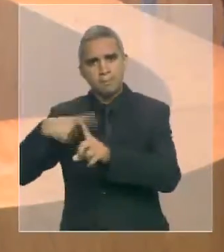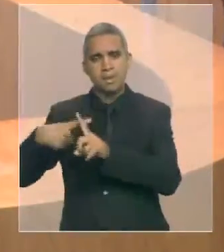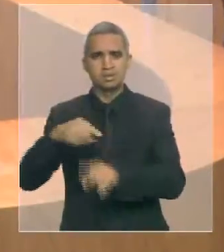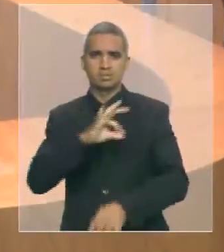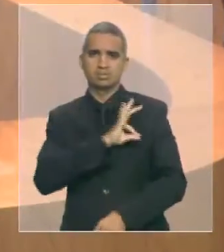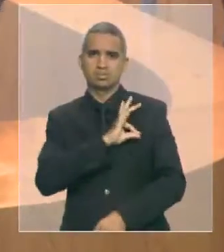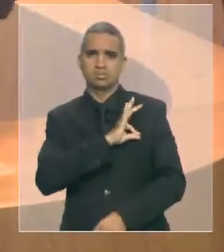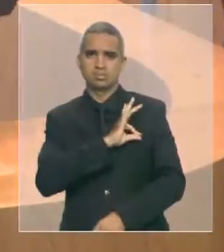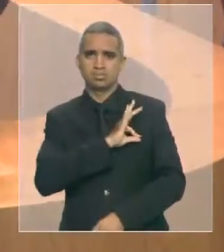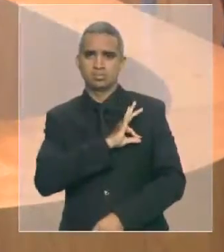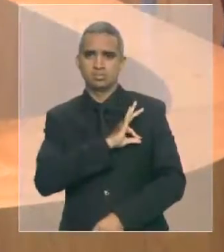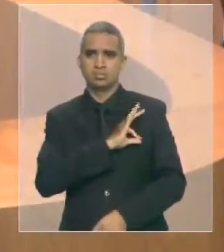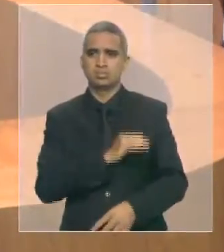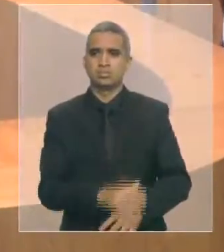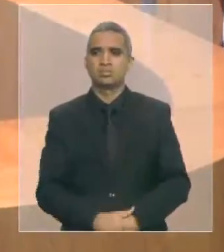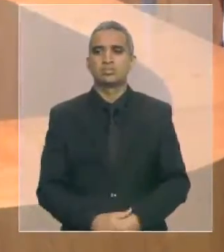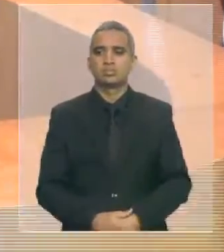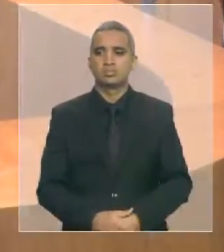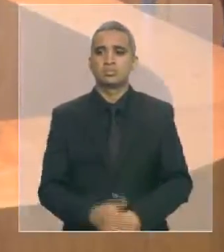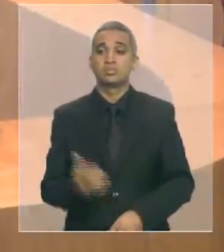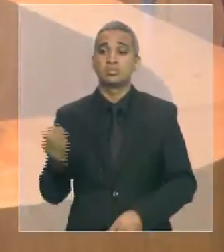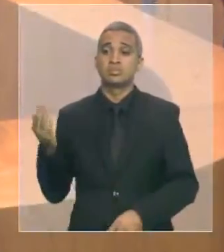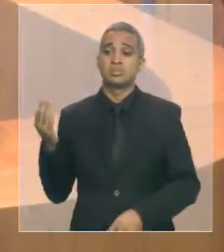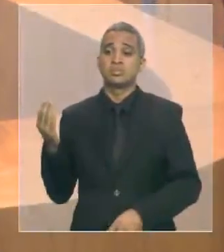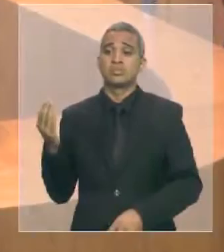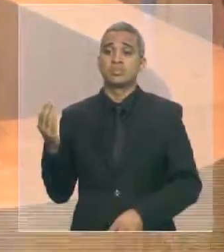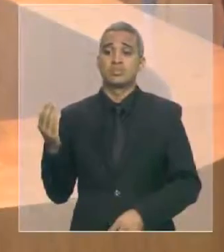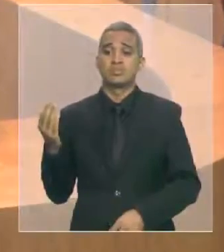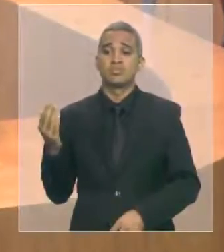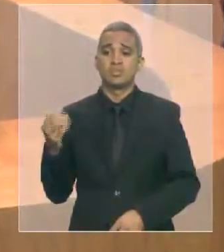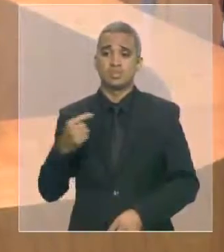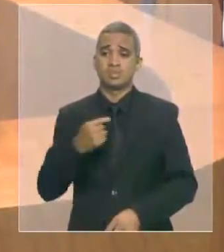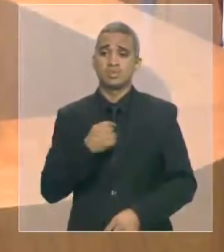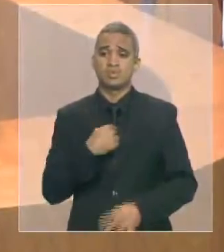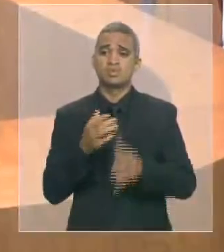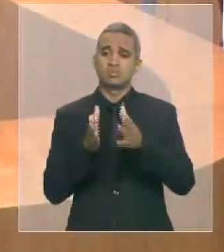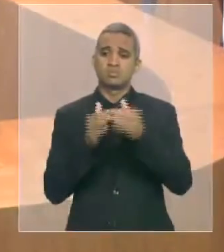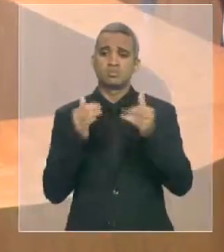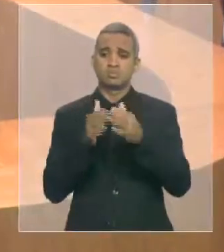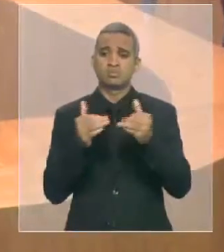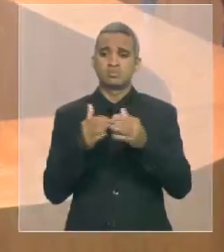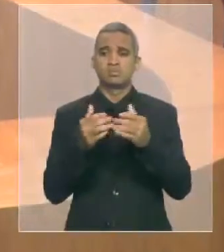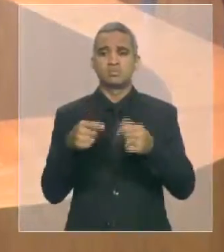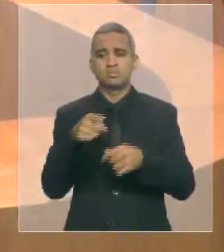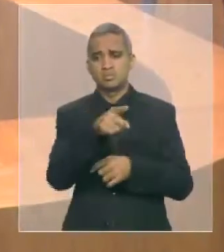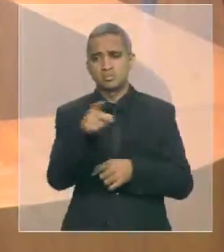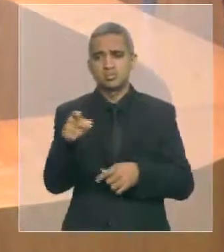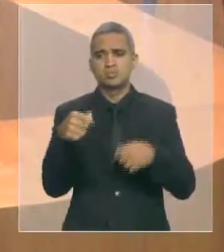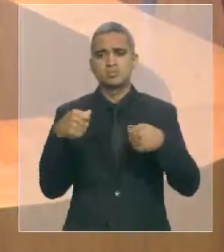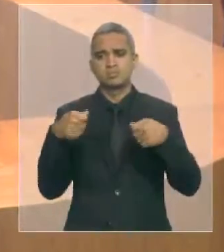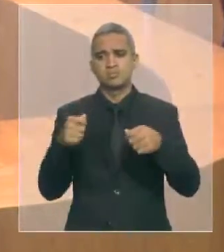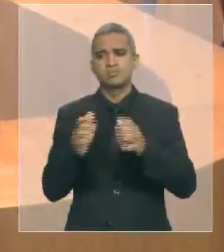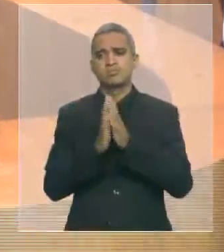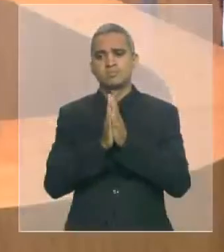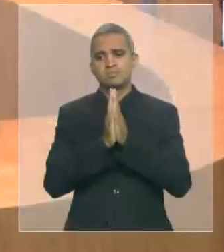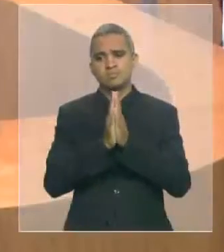os parlamentares tivessem uma atenção redobrada a esse material,